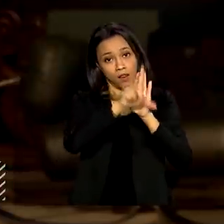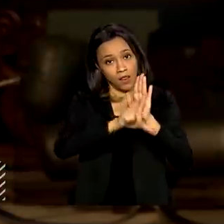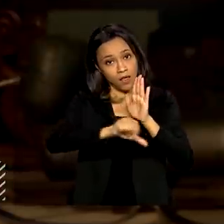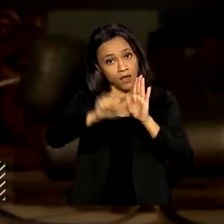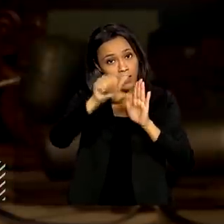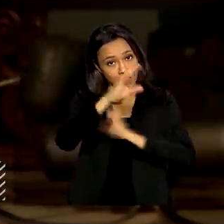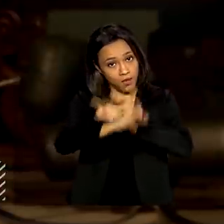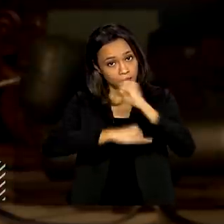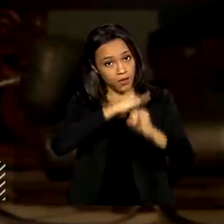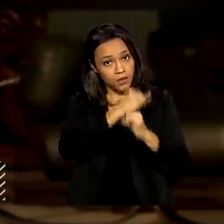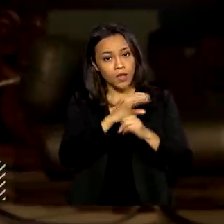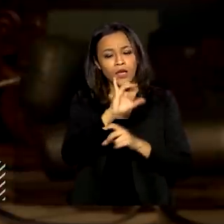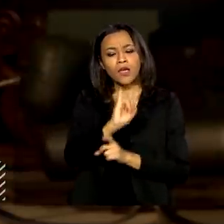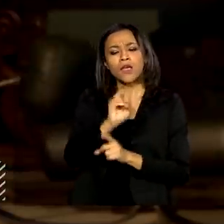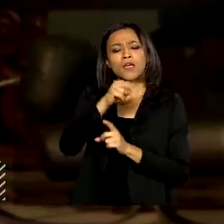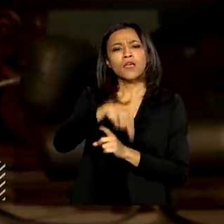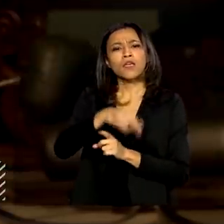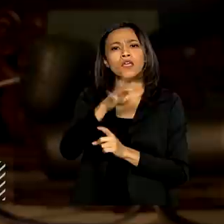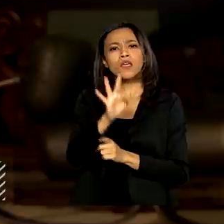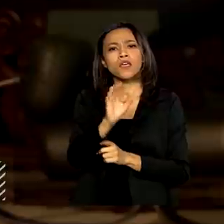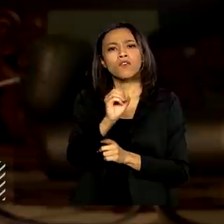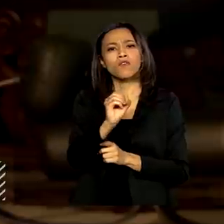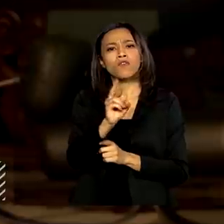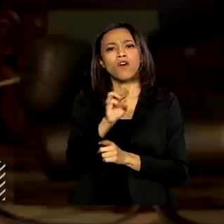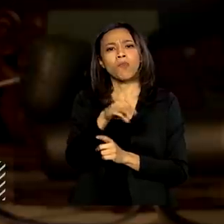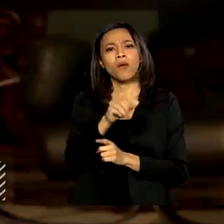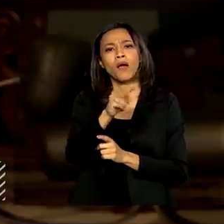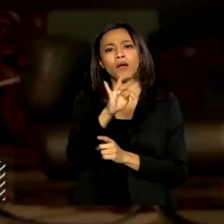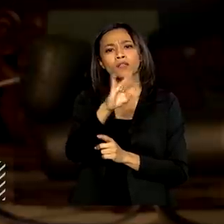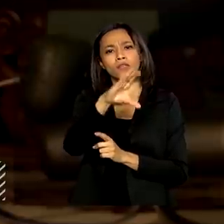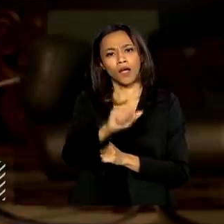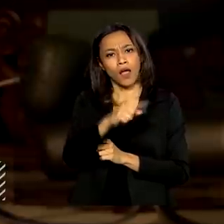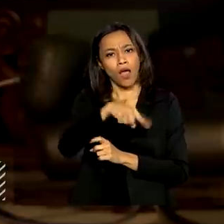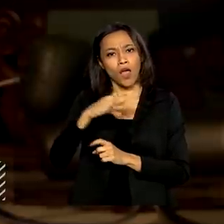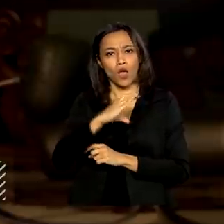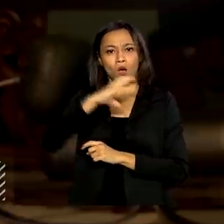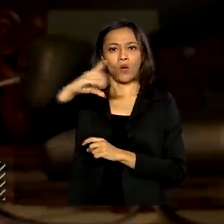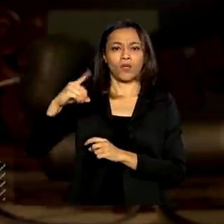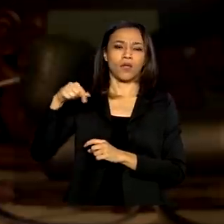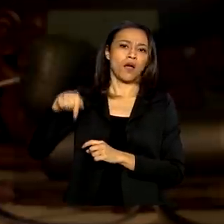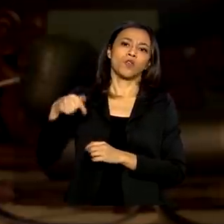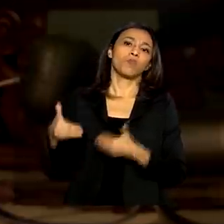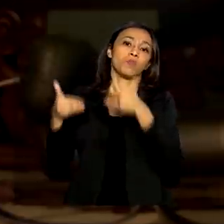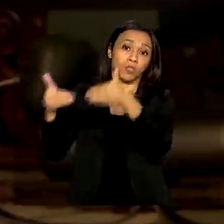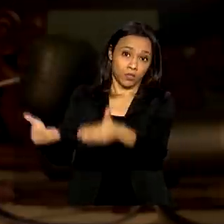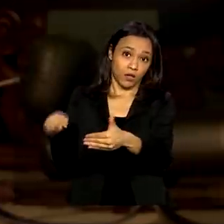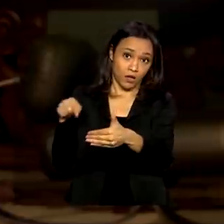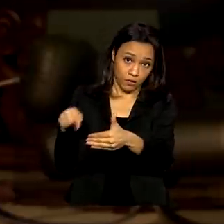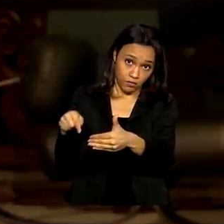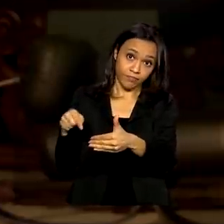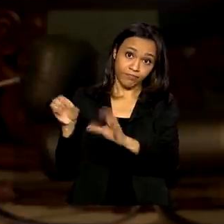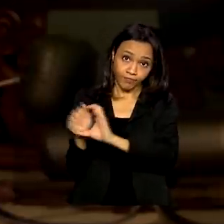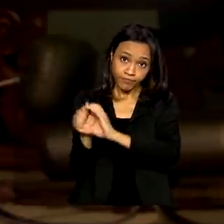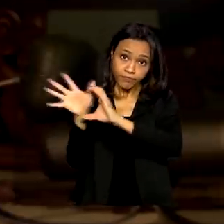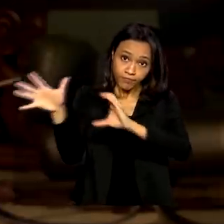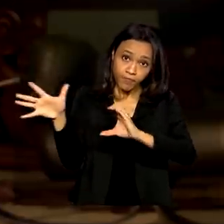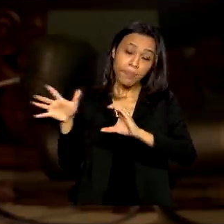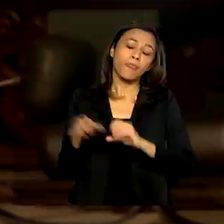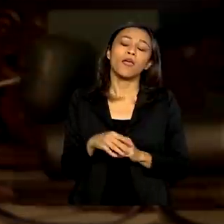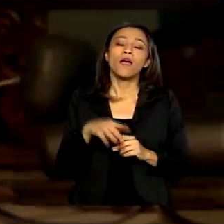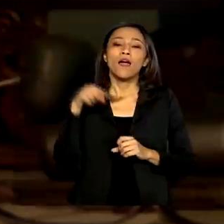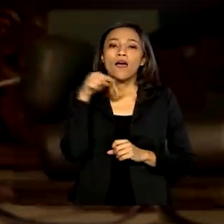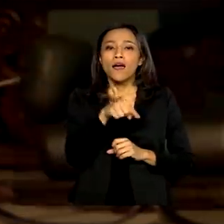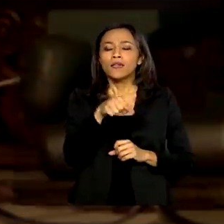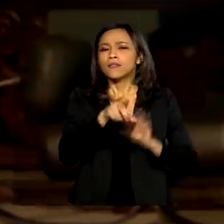leis de incentivo que são coordenadas pelo Ministério, pelo MCTIC, assim como a lei do bem. A lei da informática,